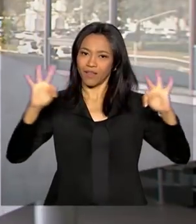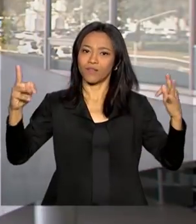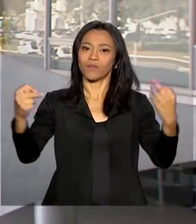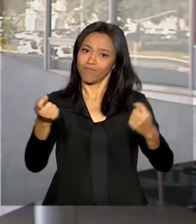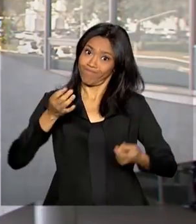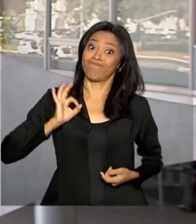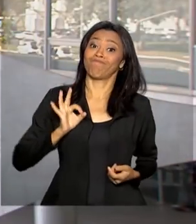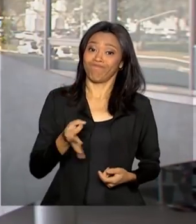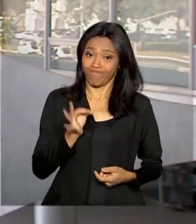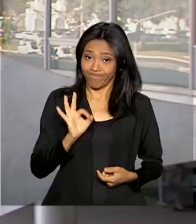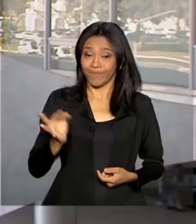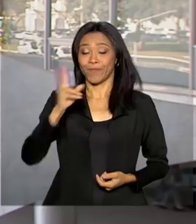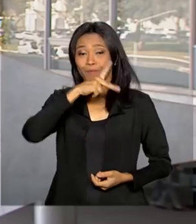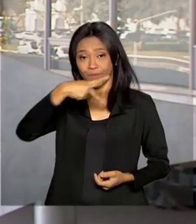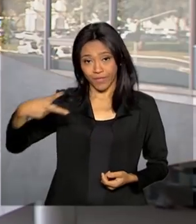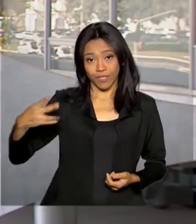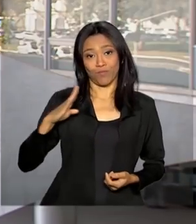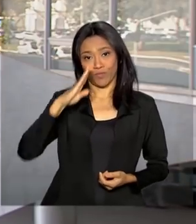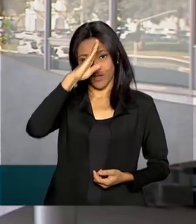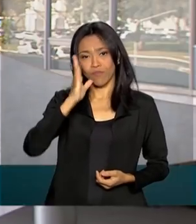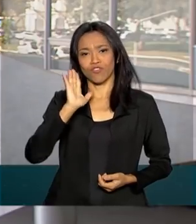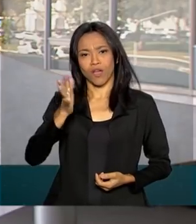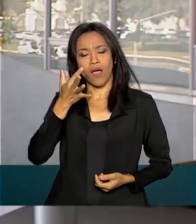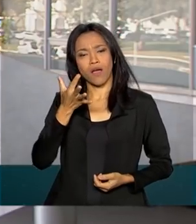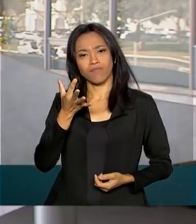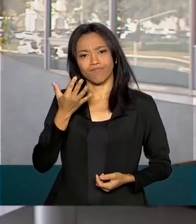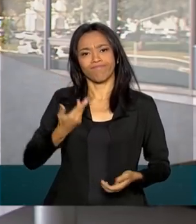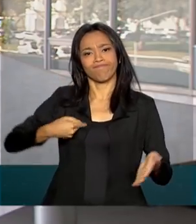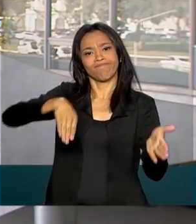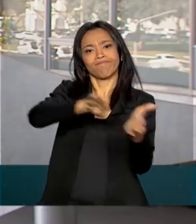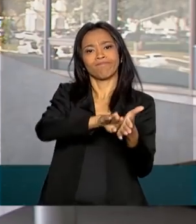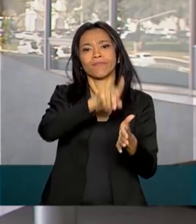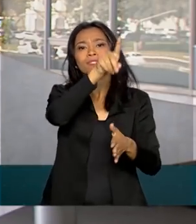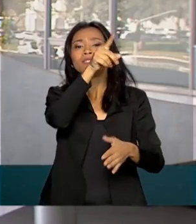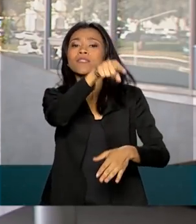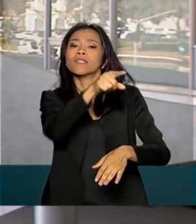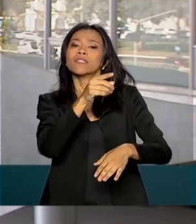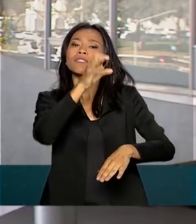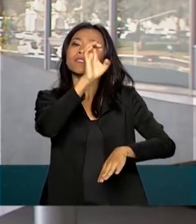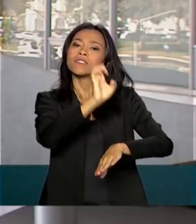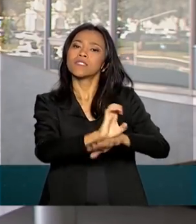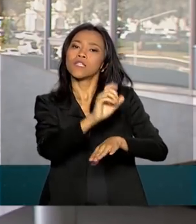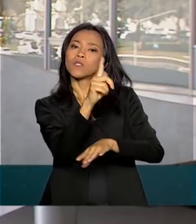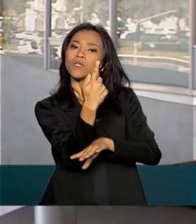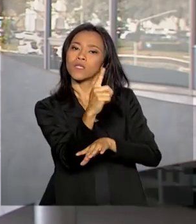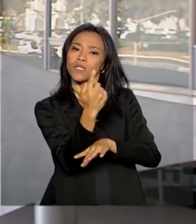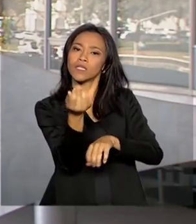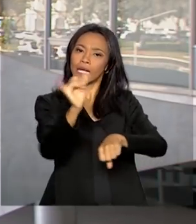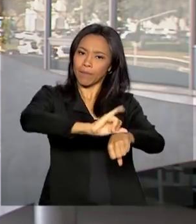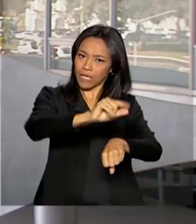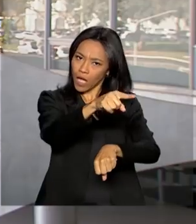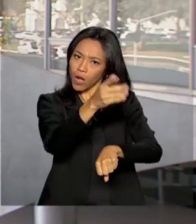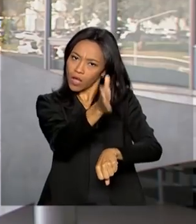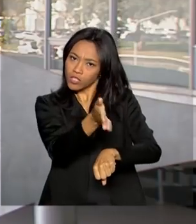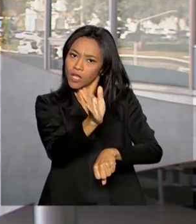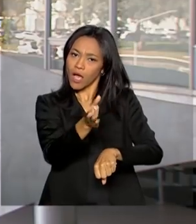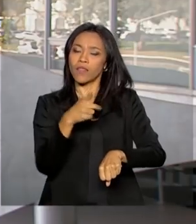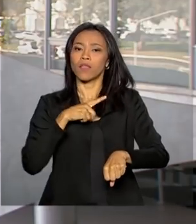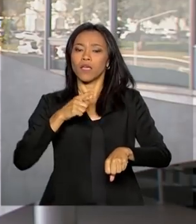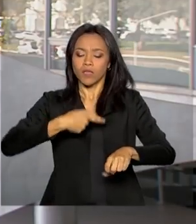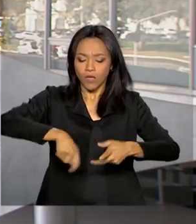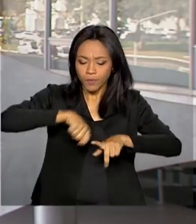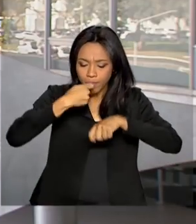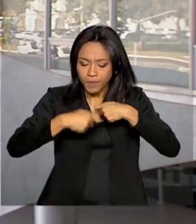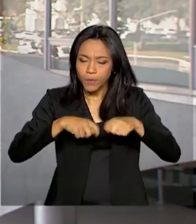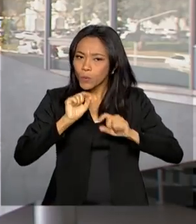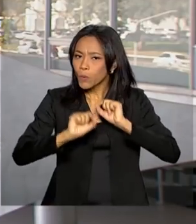todos. É isso mesmo, o presidente Jair Bolsonaro já está em Goiânia. E neste momento ele participa de um café da manhã com representantes do